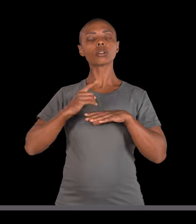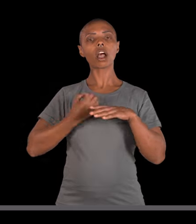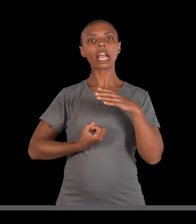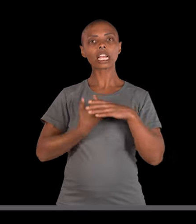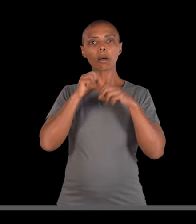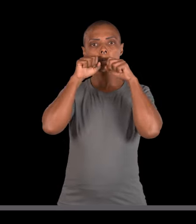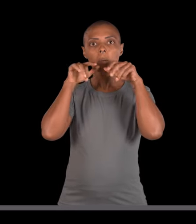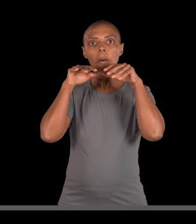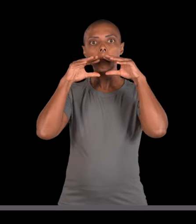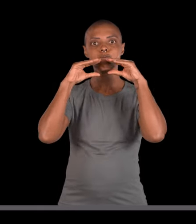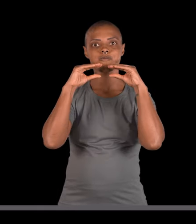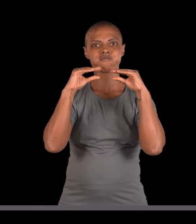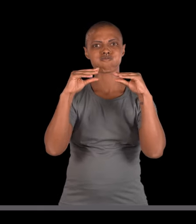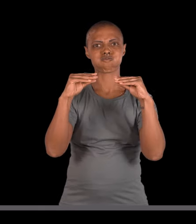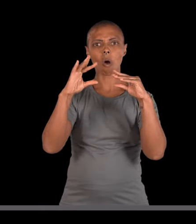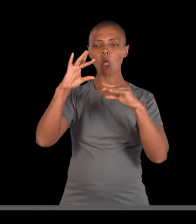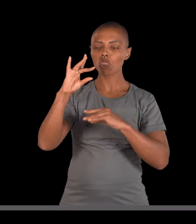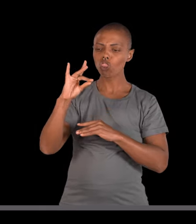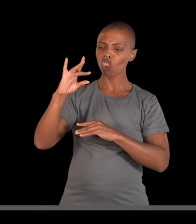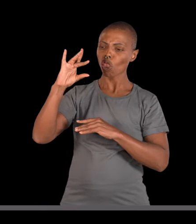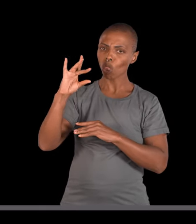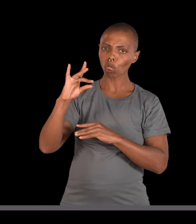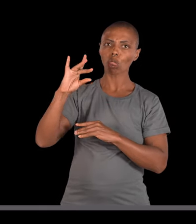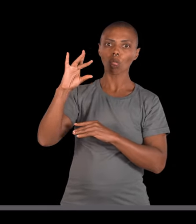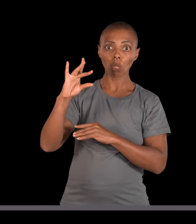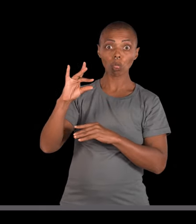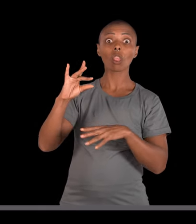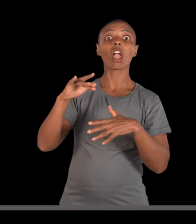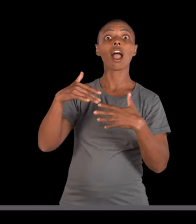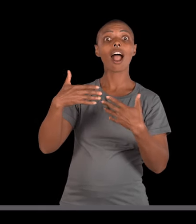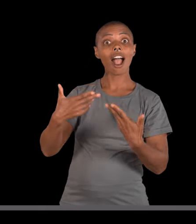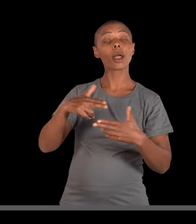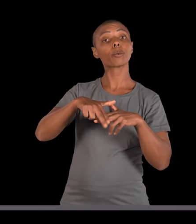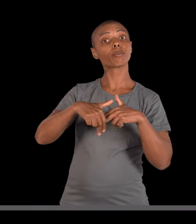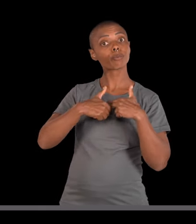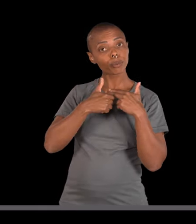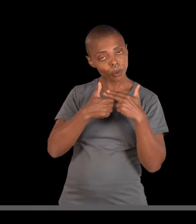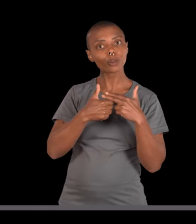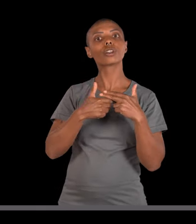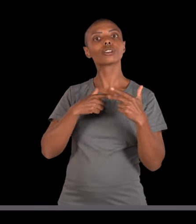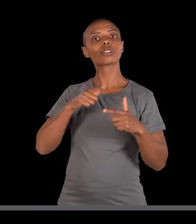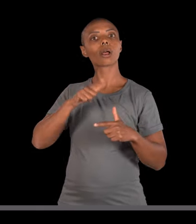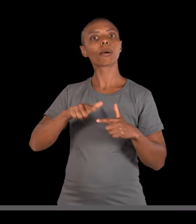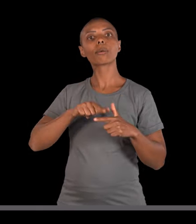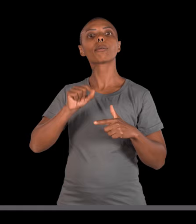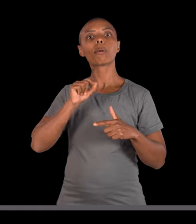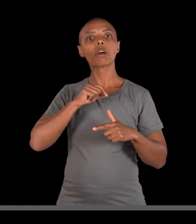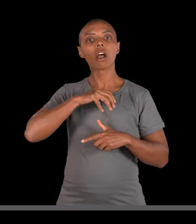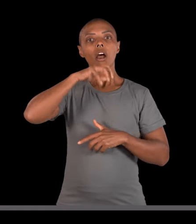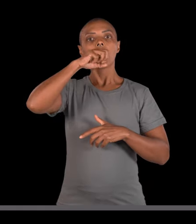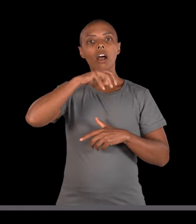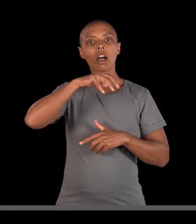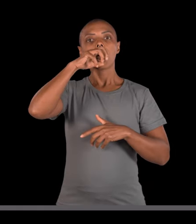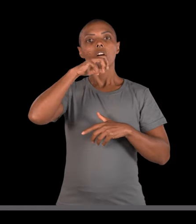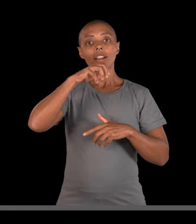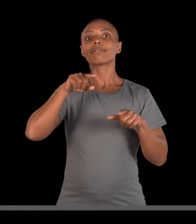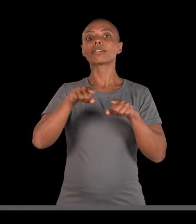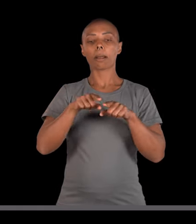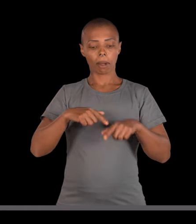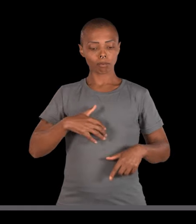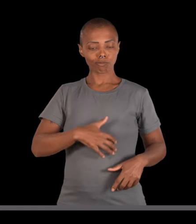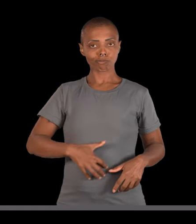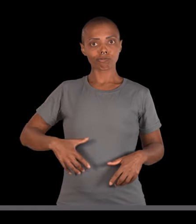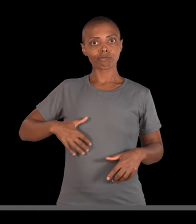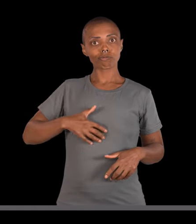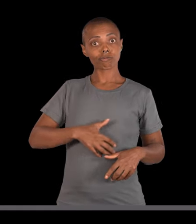grossas, densas, pegajosas. E por isso, acabam tendo problemas no sistema respiratório, sistema